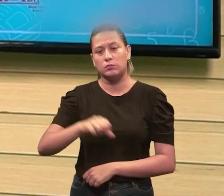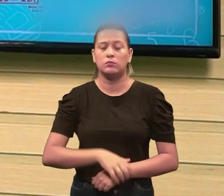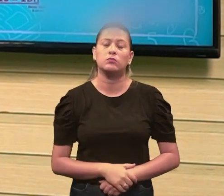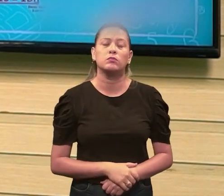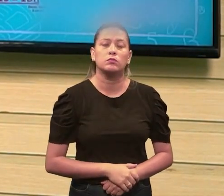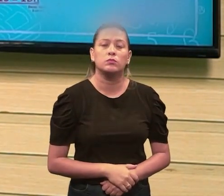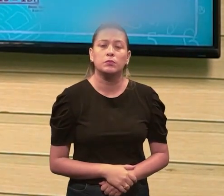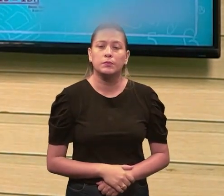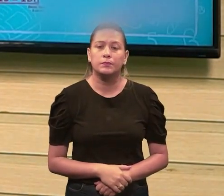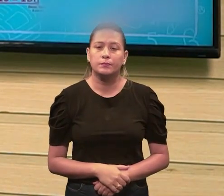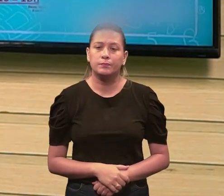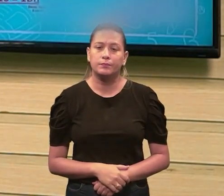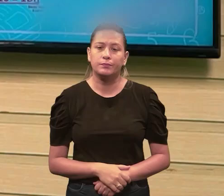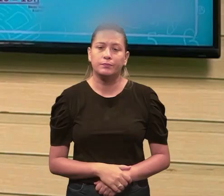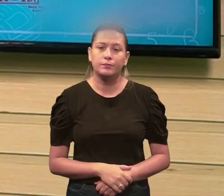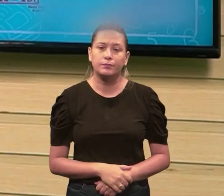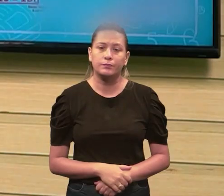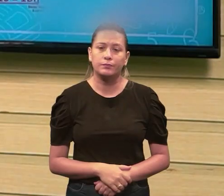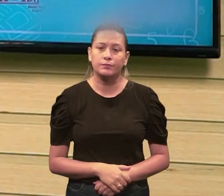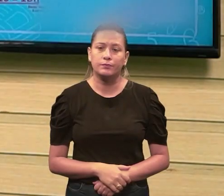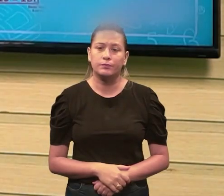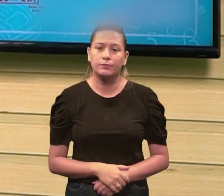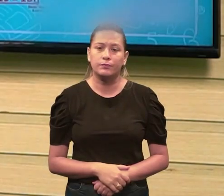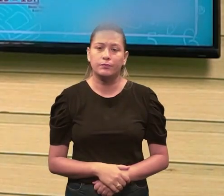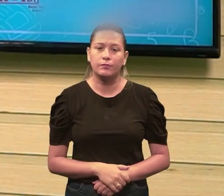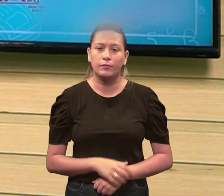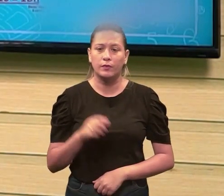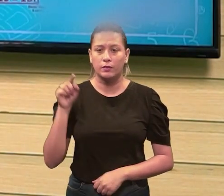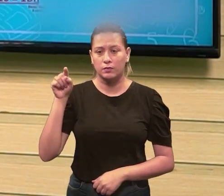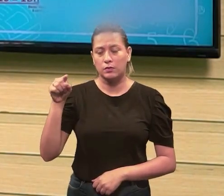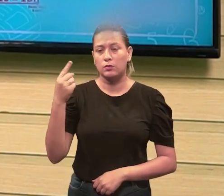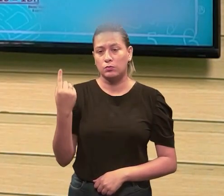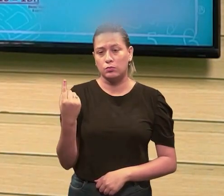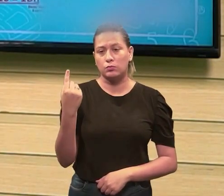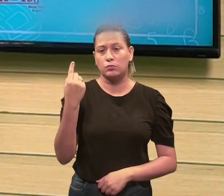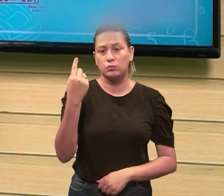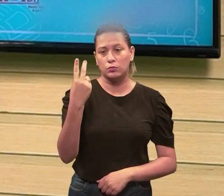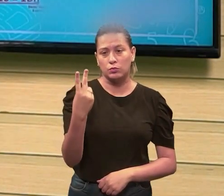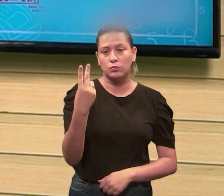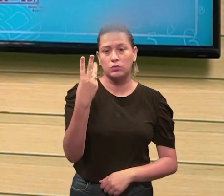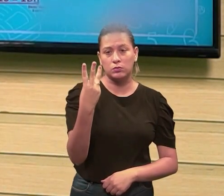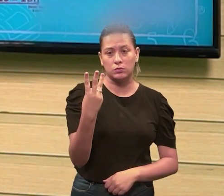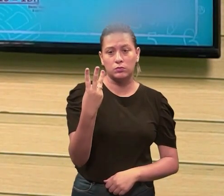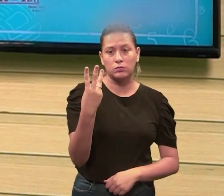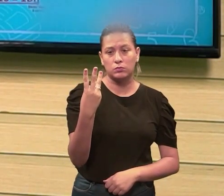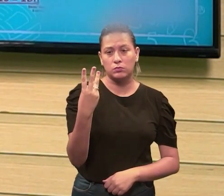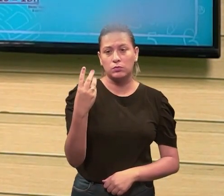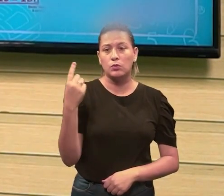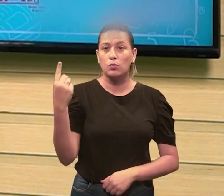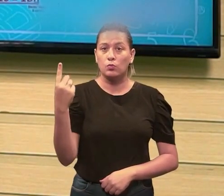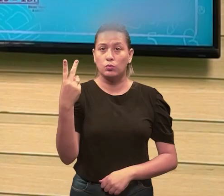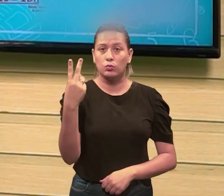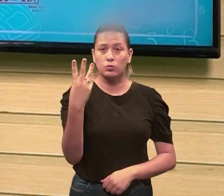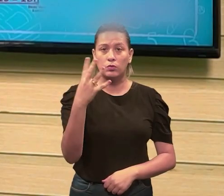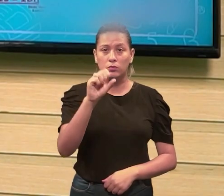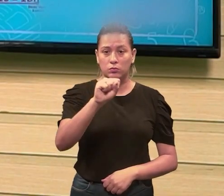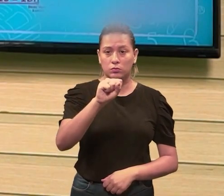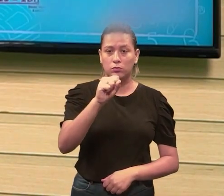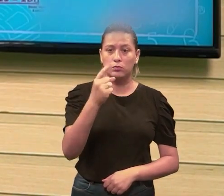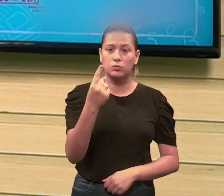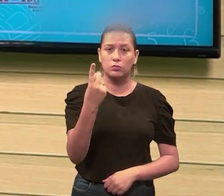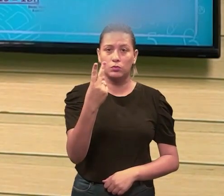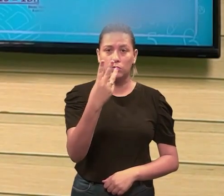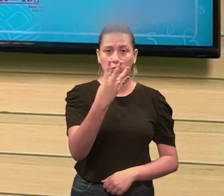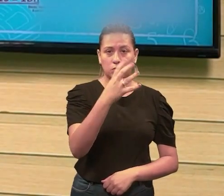4 bits, 4 bits. E cada um desses aqui, por exemplo, esse aqui vale 1, 2, 4 e 8.